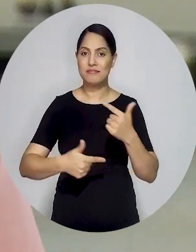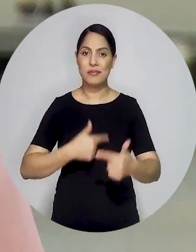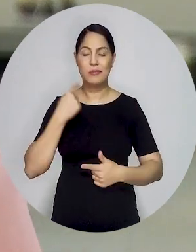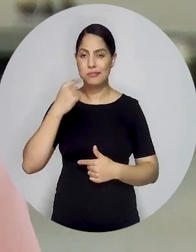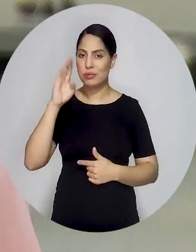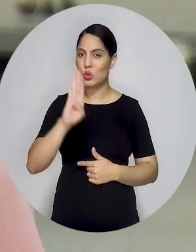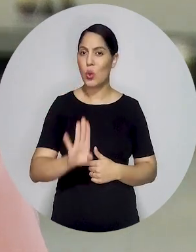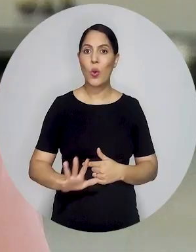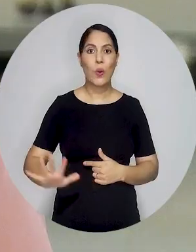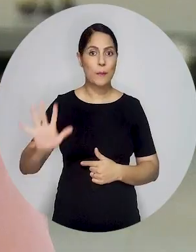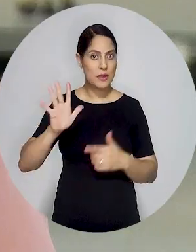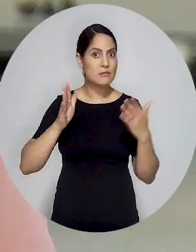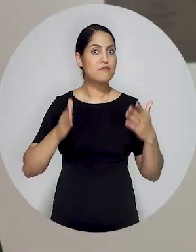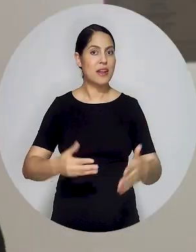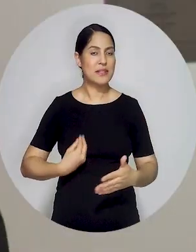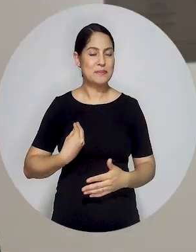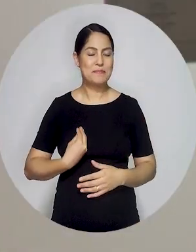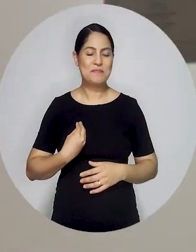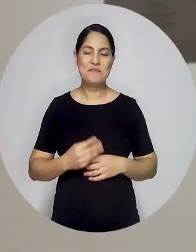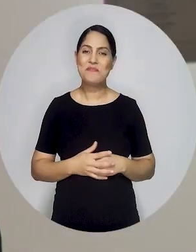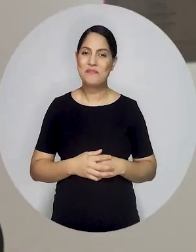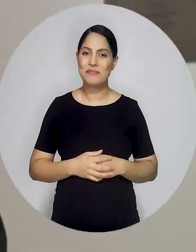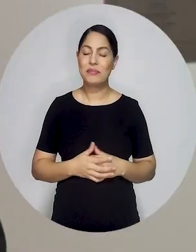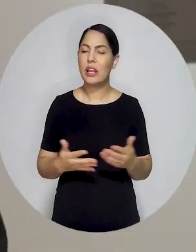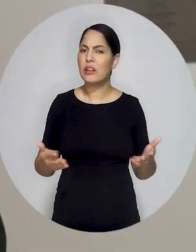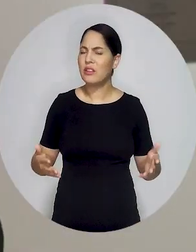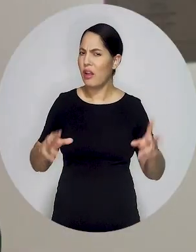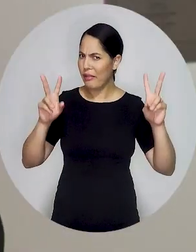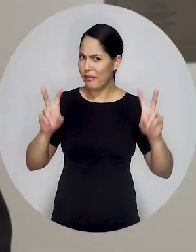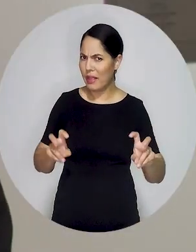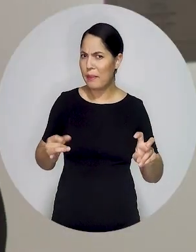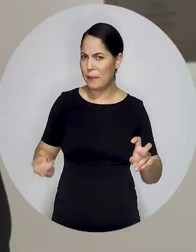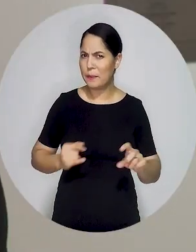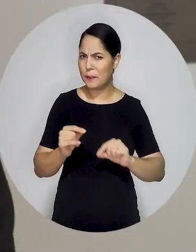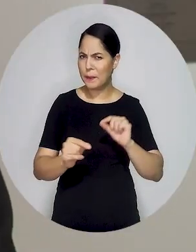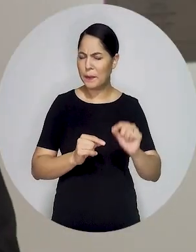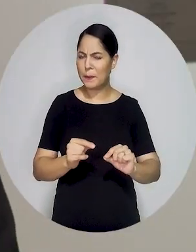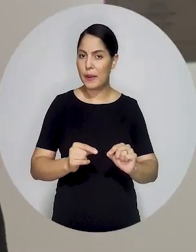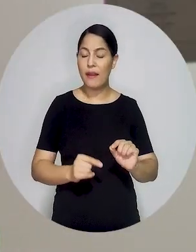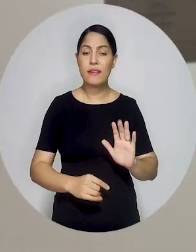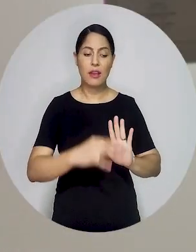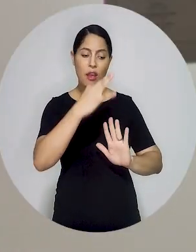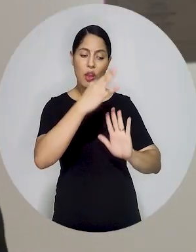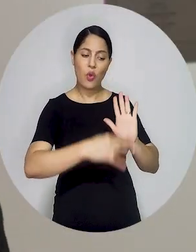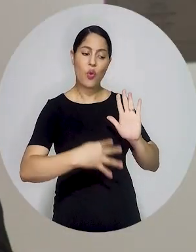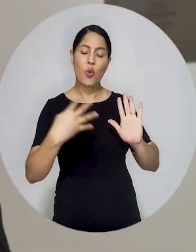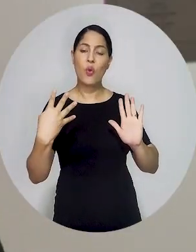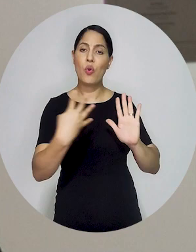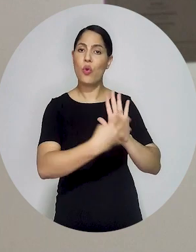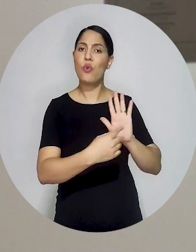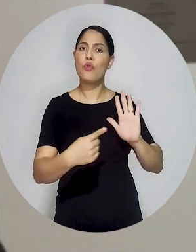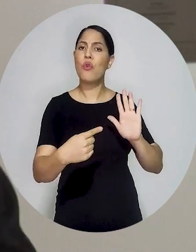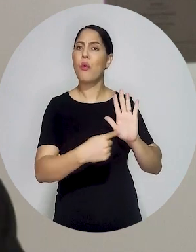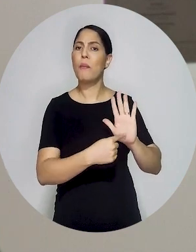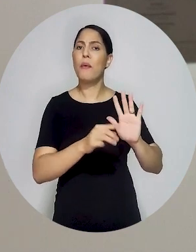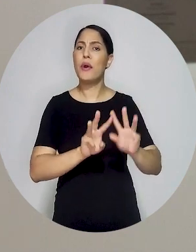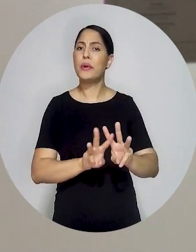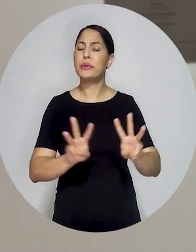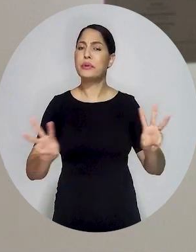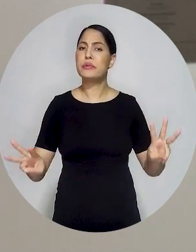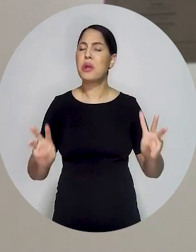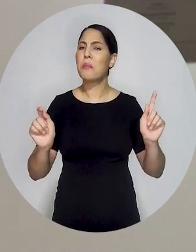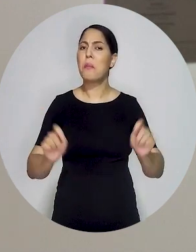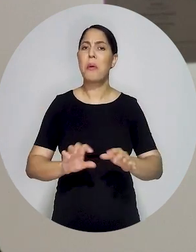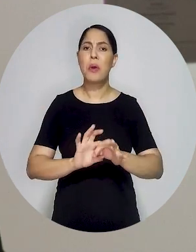e advogados de todo o país. Outra questão muito importante é que o formulário individualizado que os